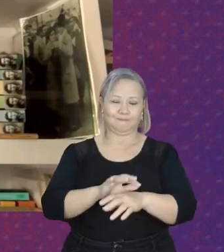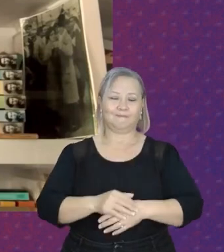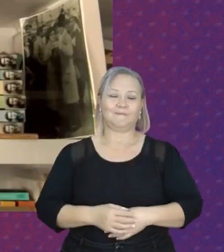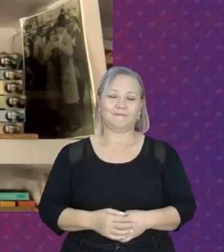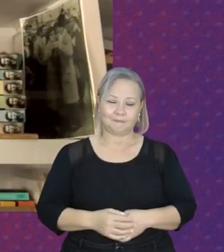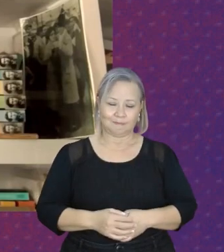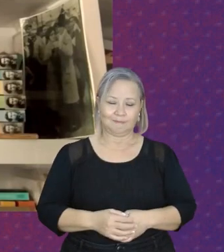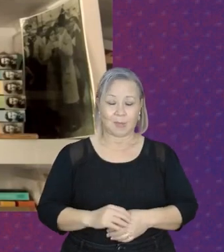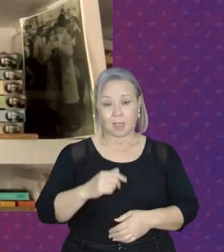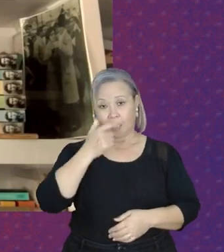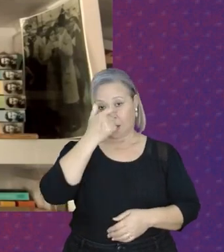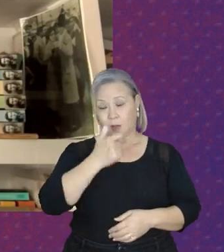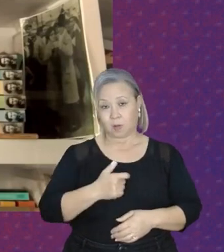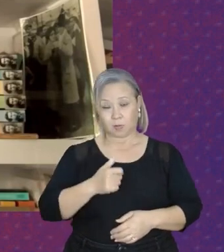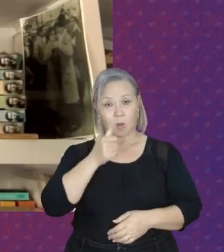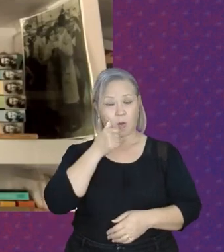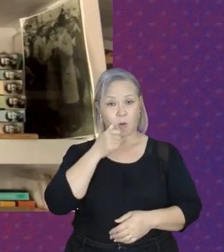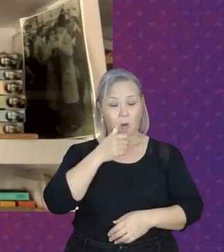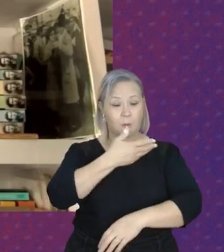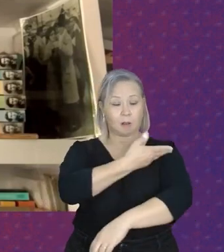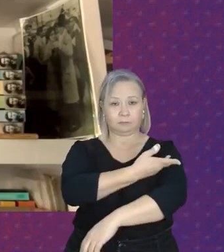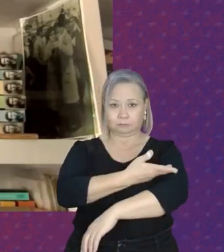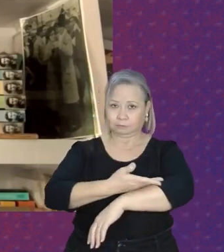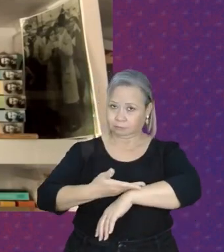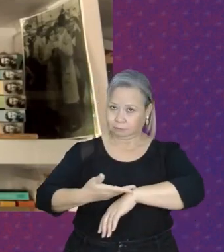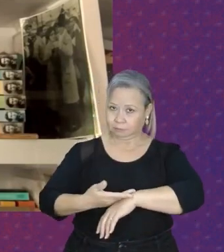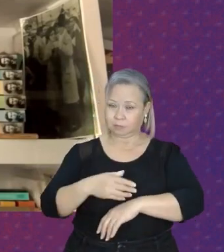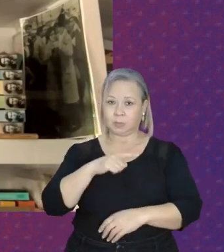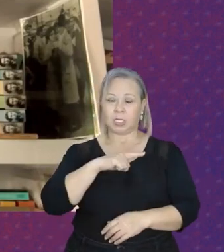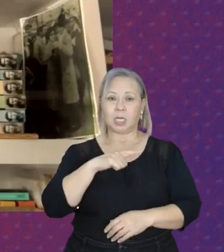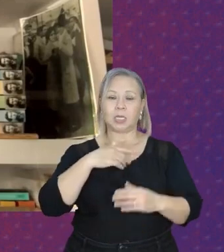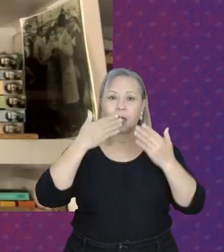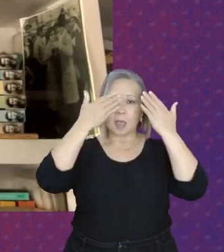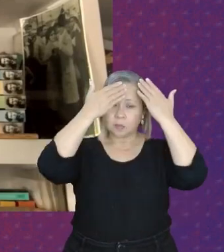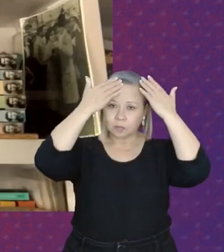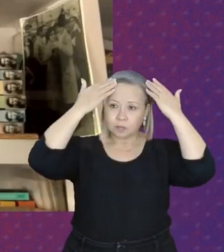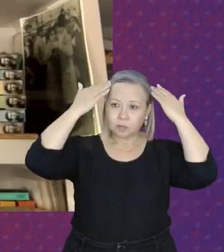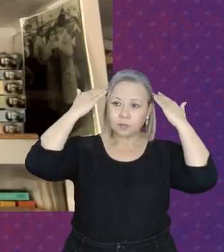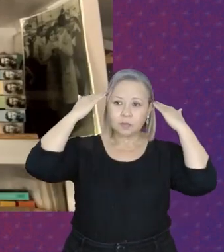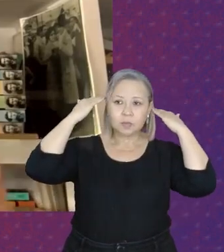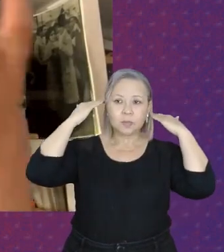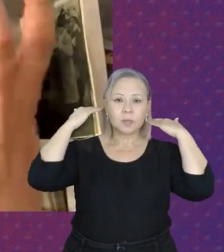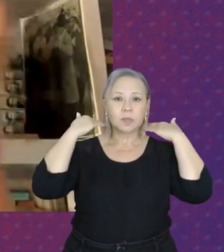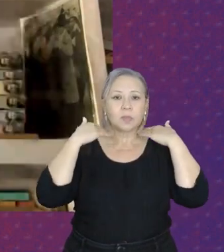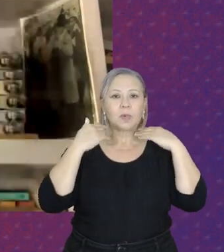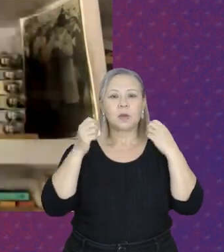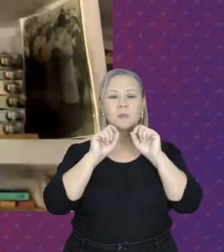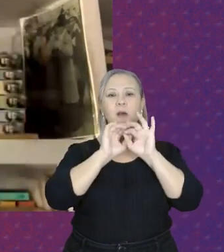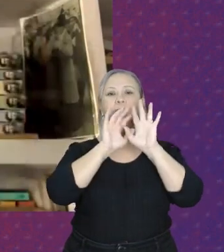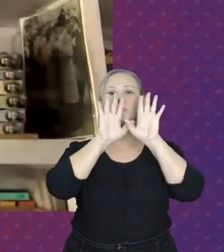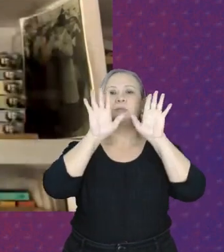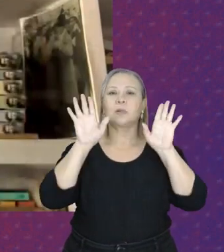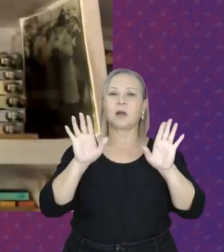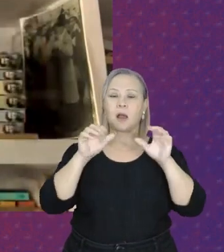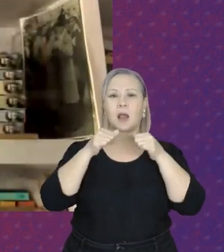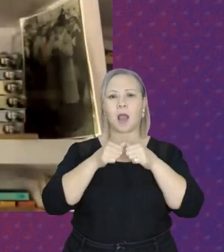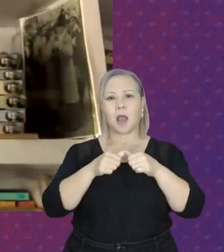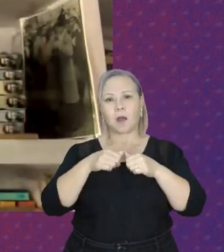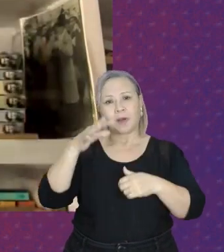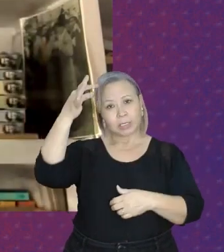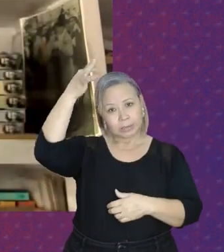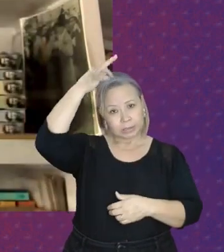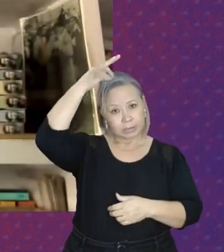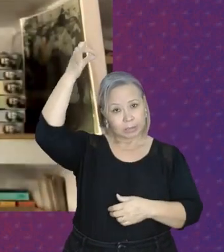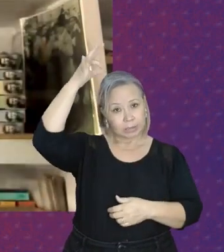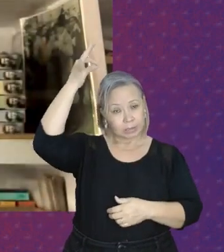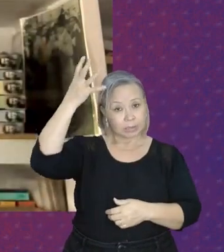Eu sou uma mulher branca, tenho cabelo os claros ficando grisalhos